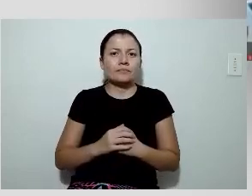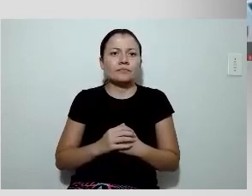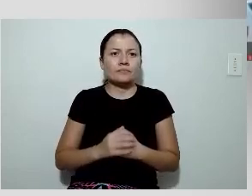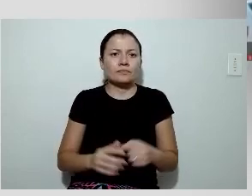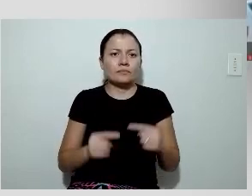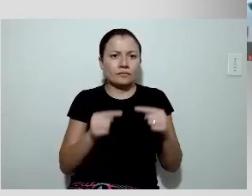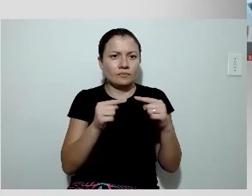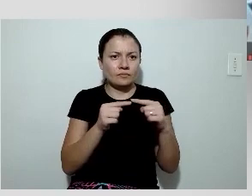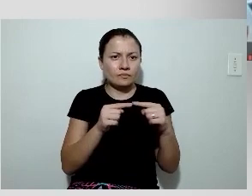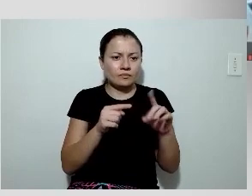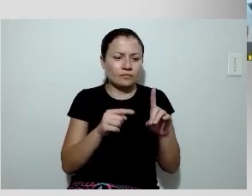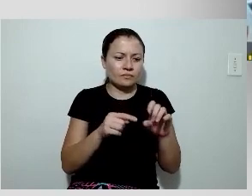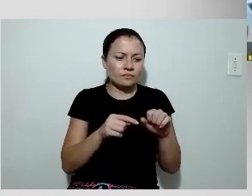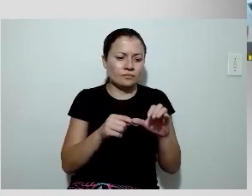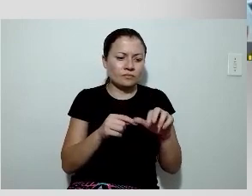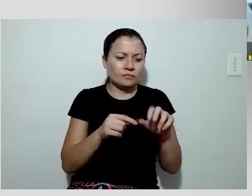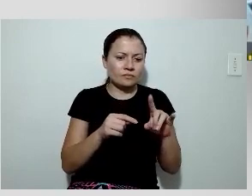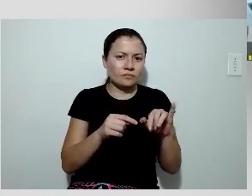da descendente anterior.